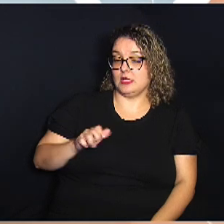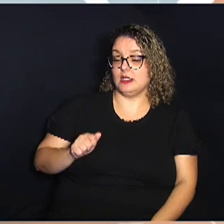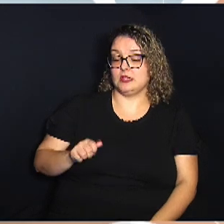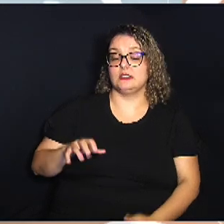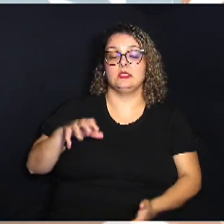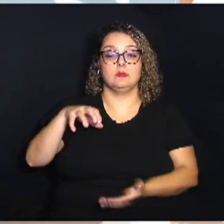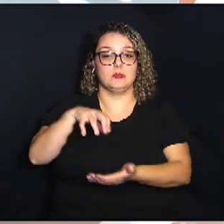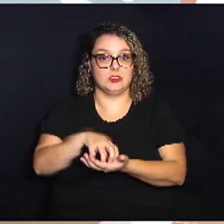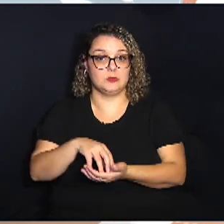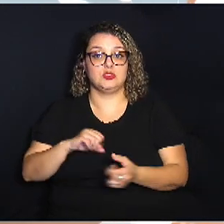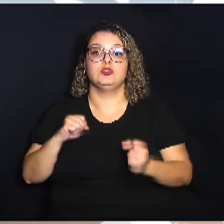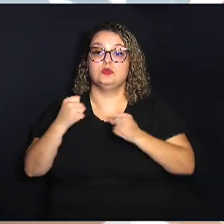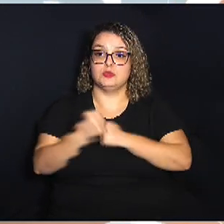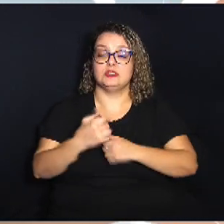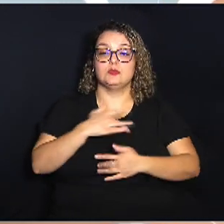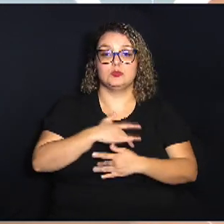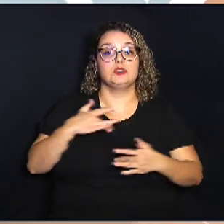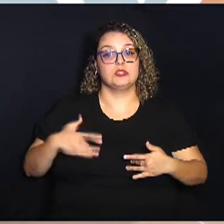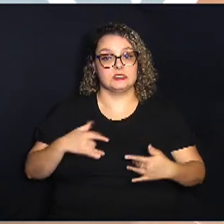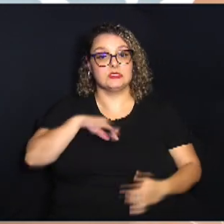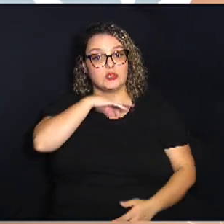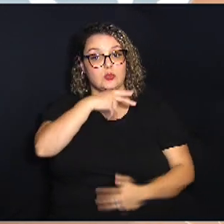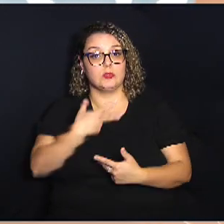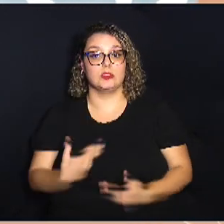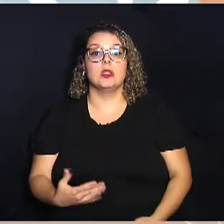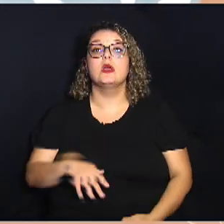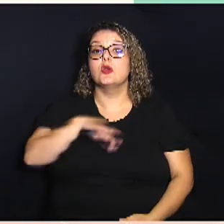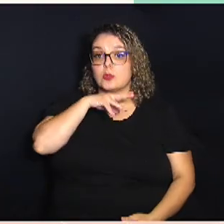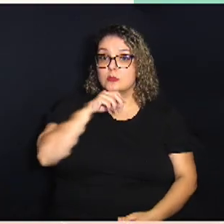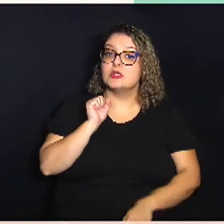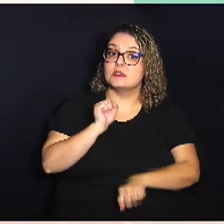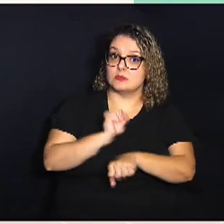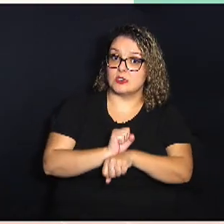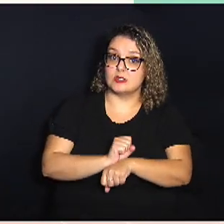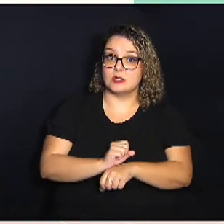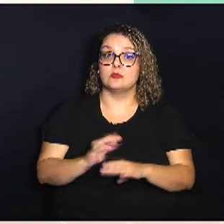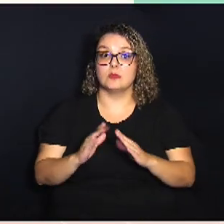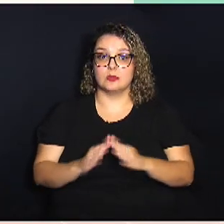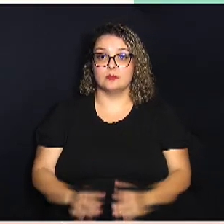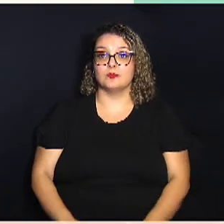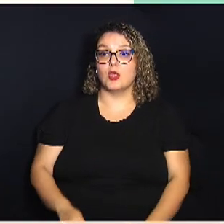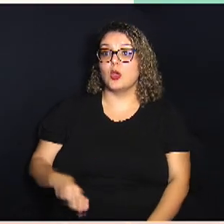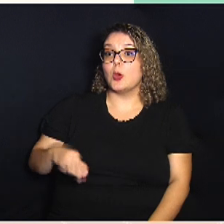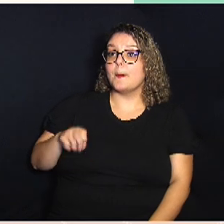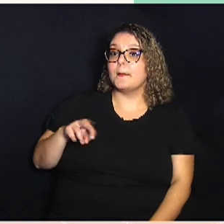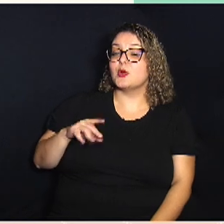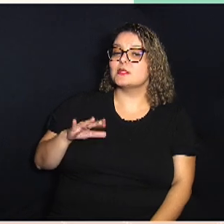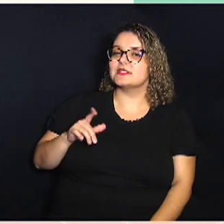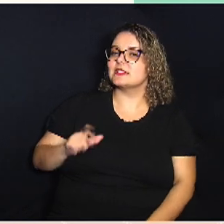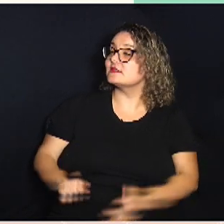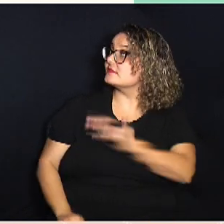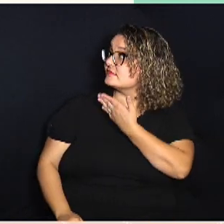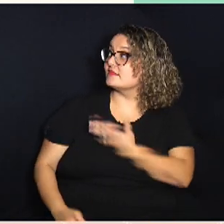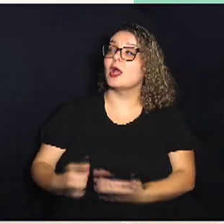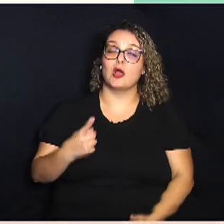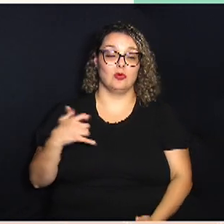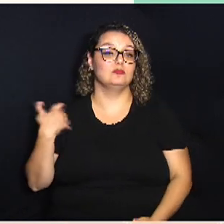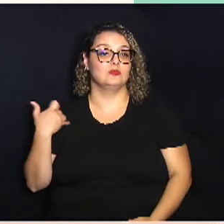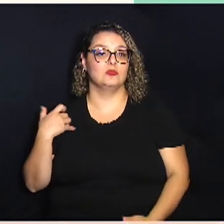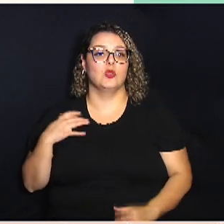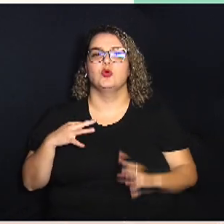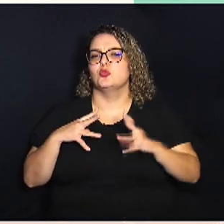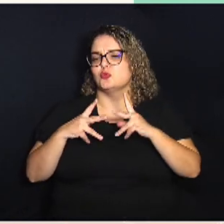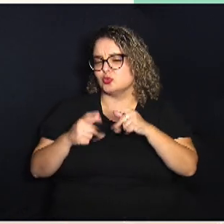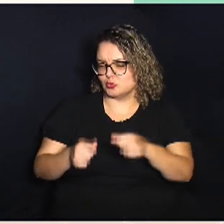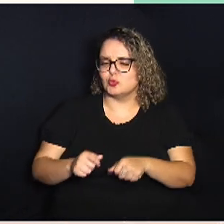Proteção e Bem-Estar Animal tem bichinhos aguardando por um lar Morcega é uma cachorrinha de um ano toda pretinha